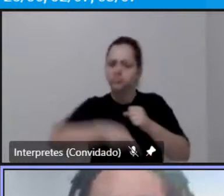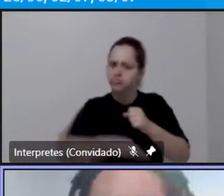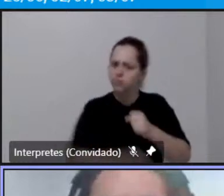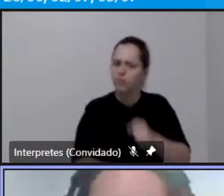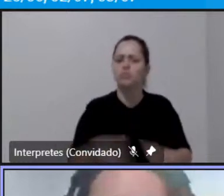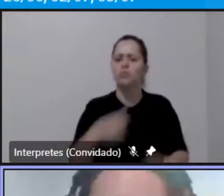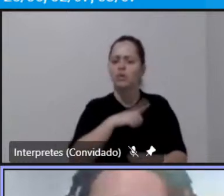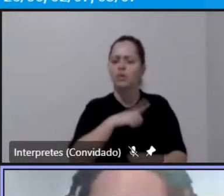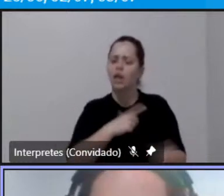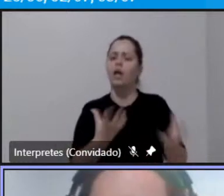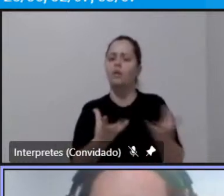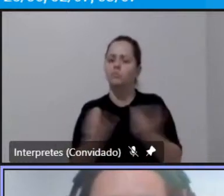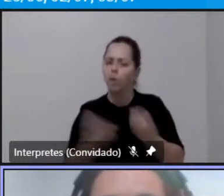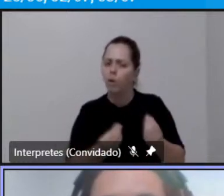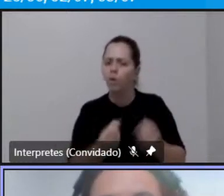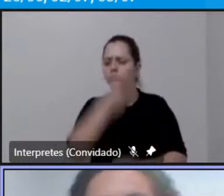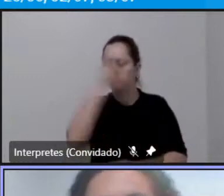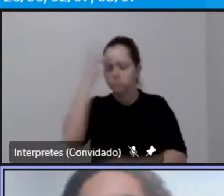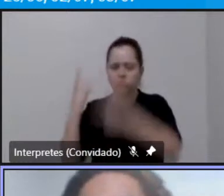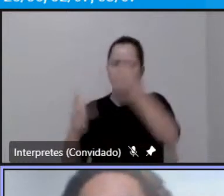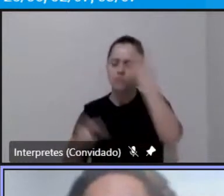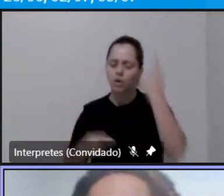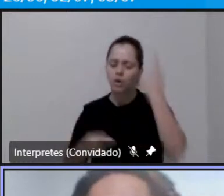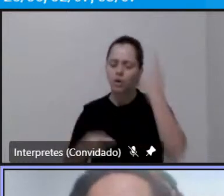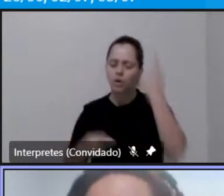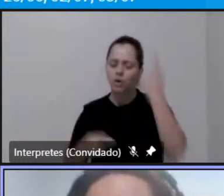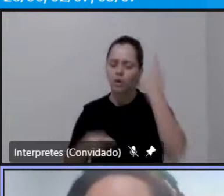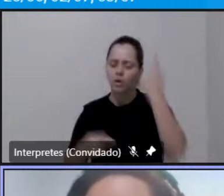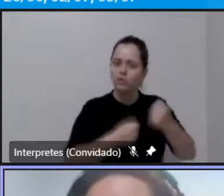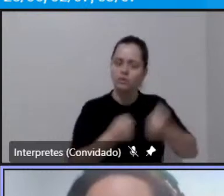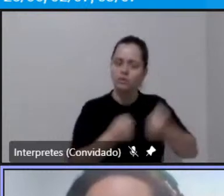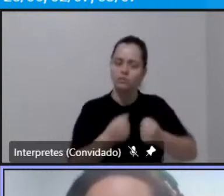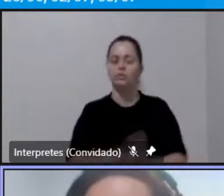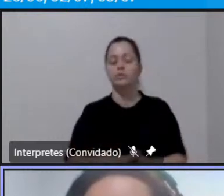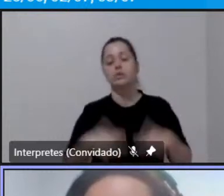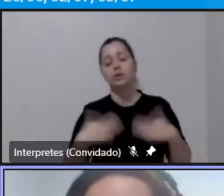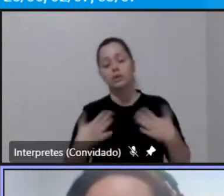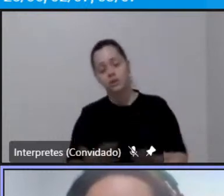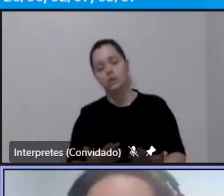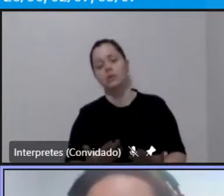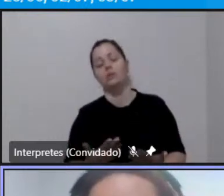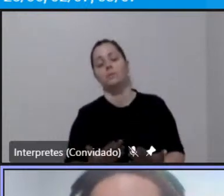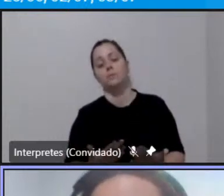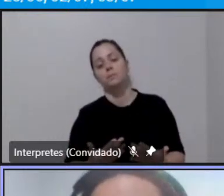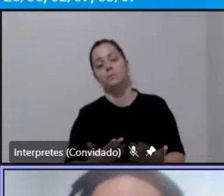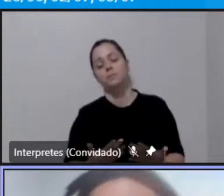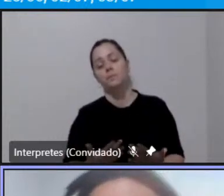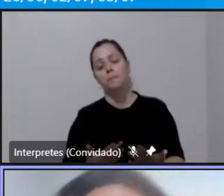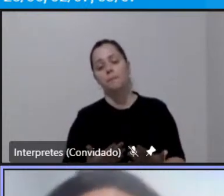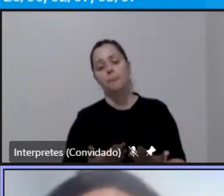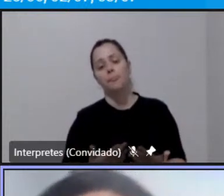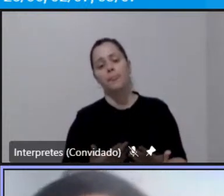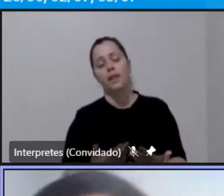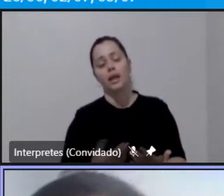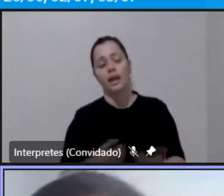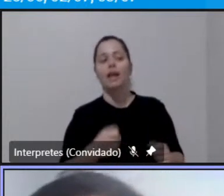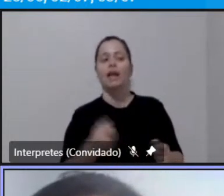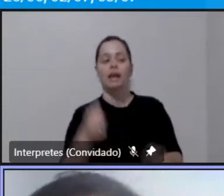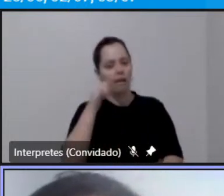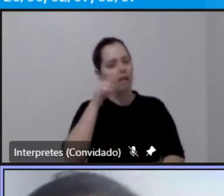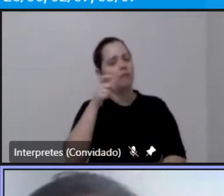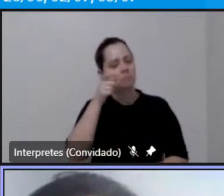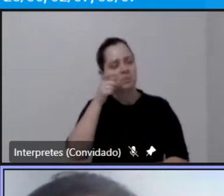as sub-regiões aqui do Vale então isso é um aspecto interessante que